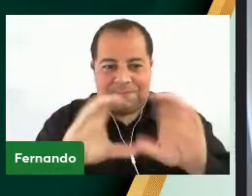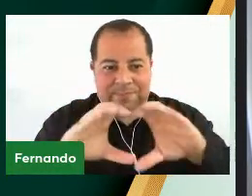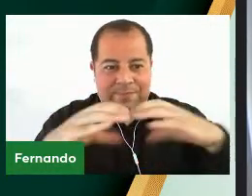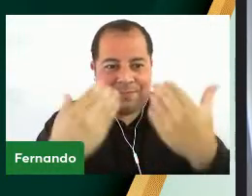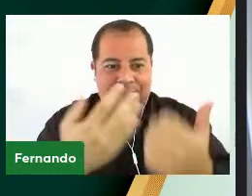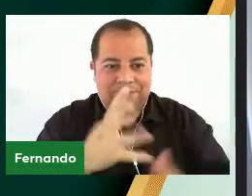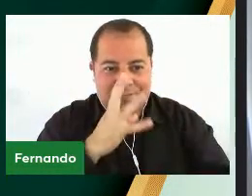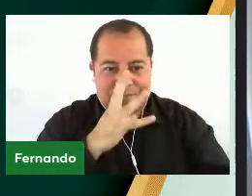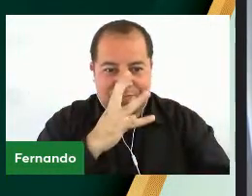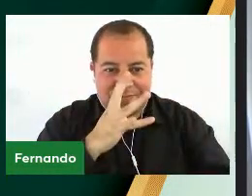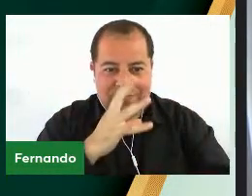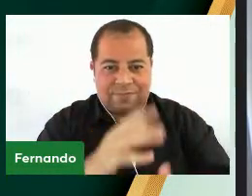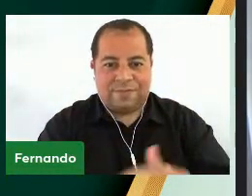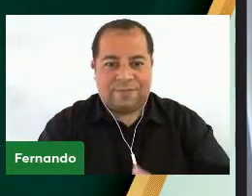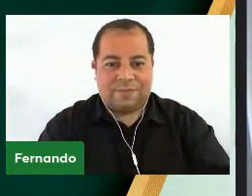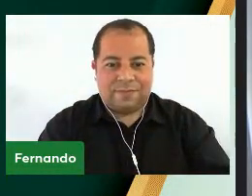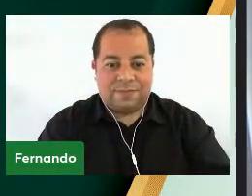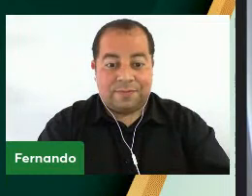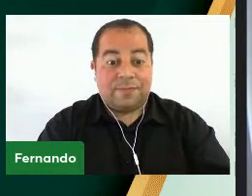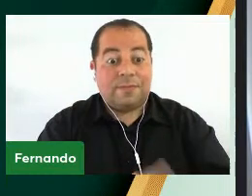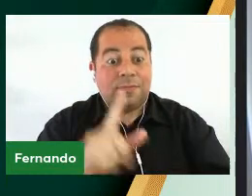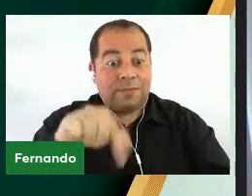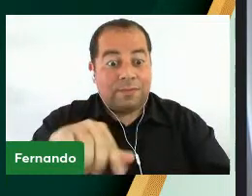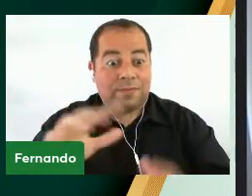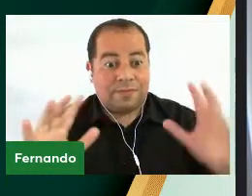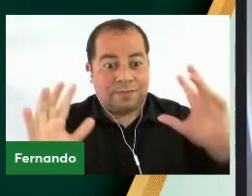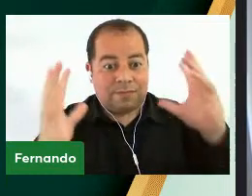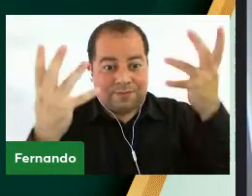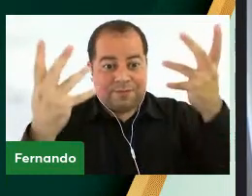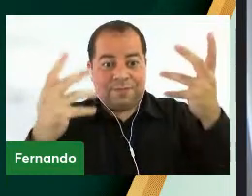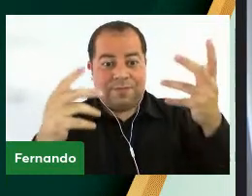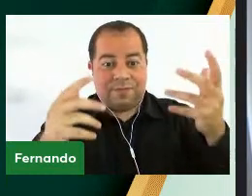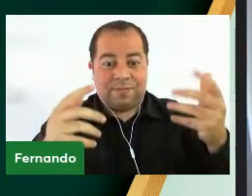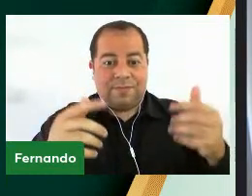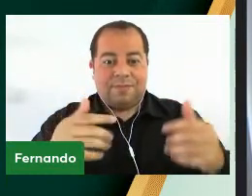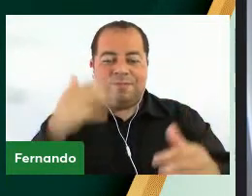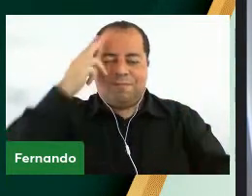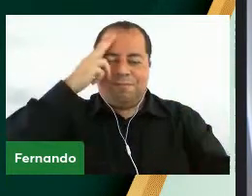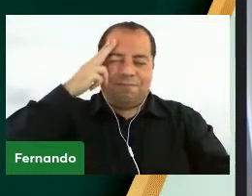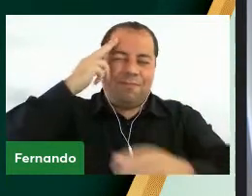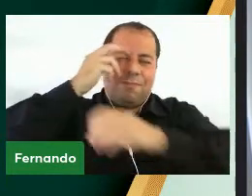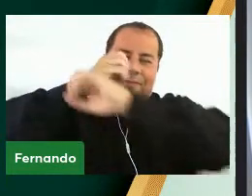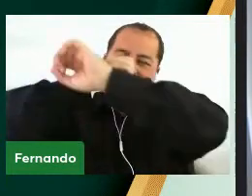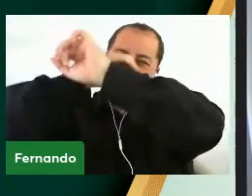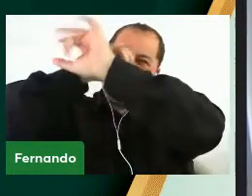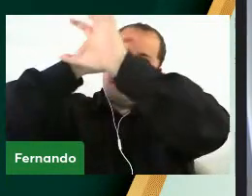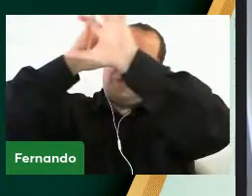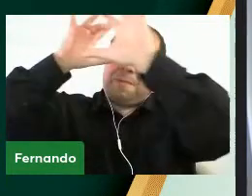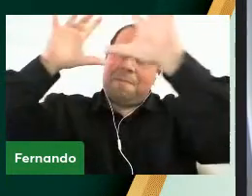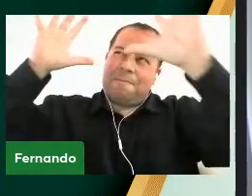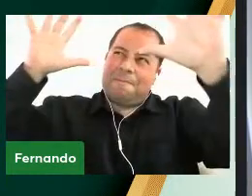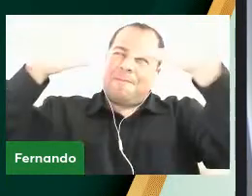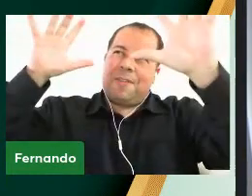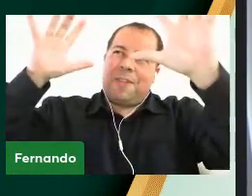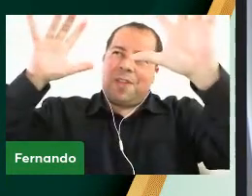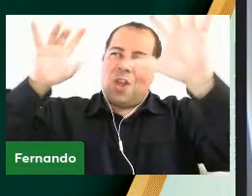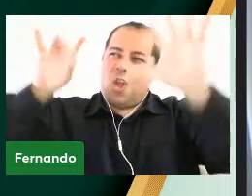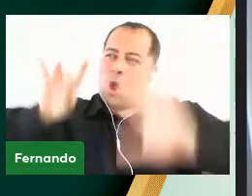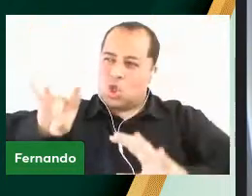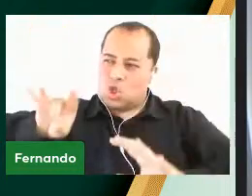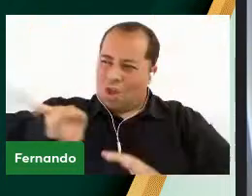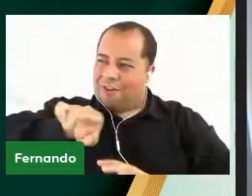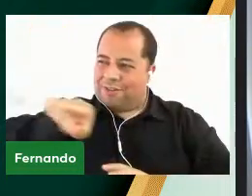acompanha Hoje celebramos A concretização De sonhos Sonhos Que não foram Somente Dos